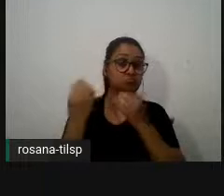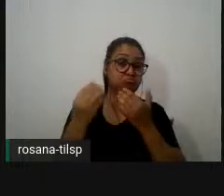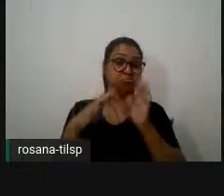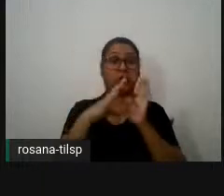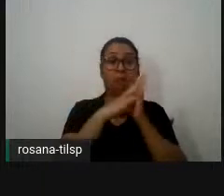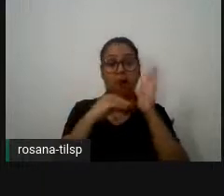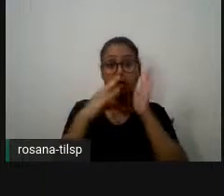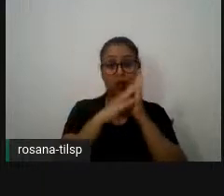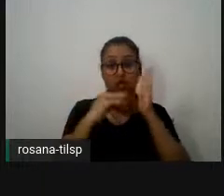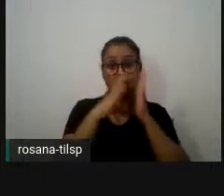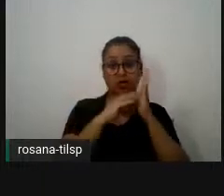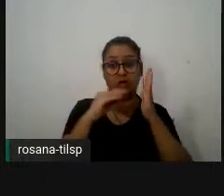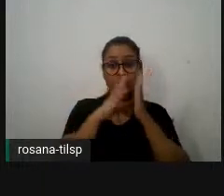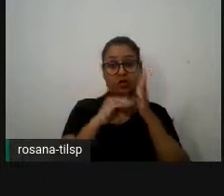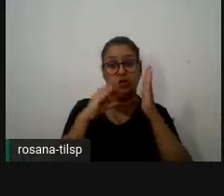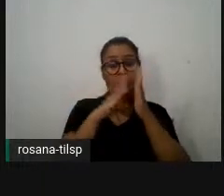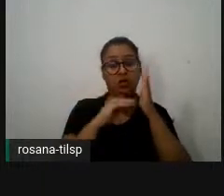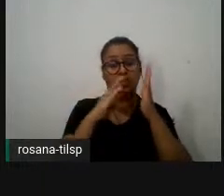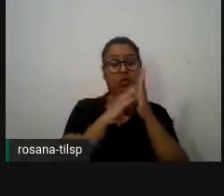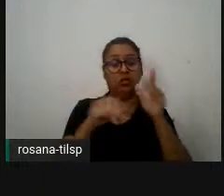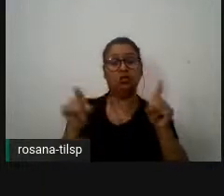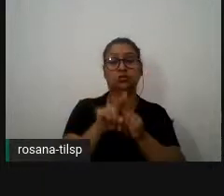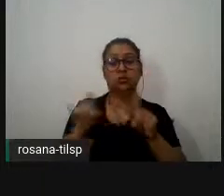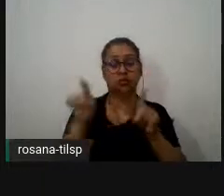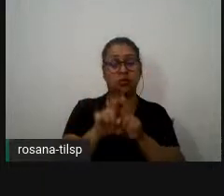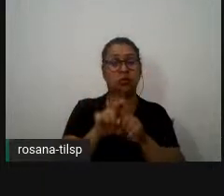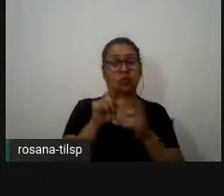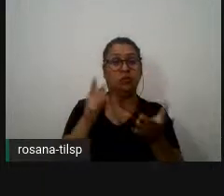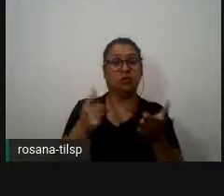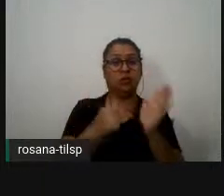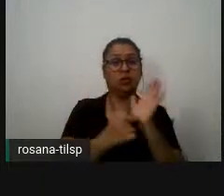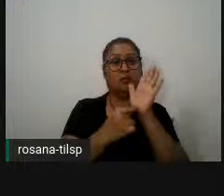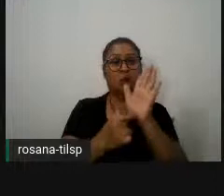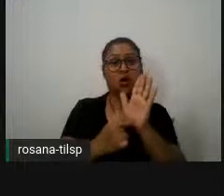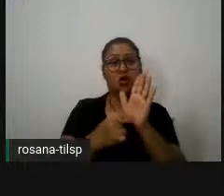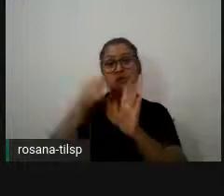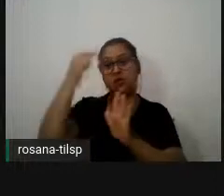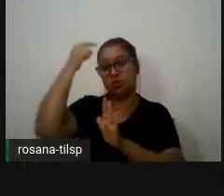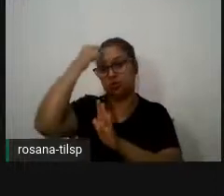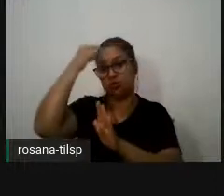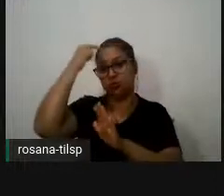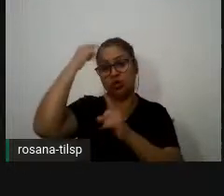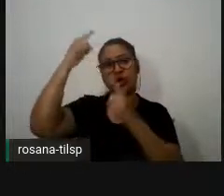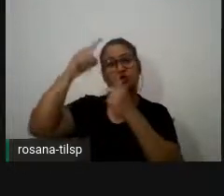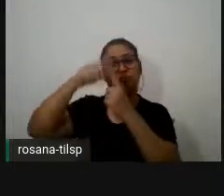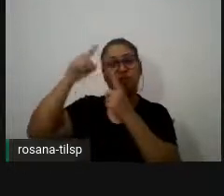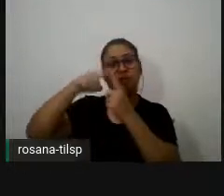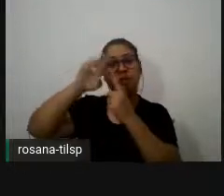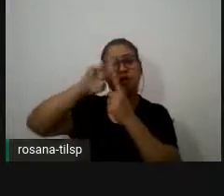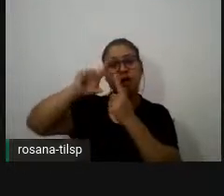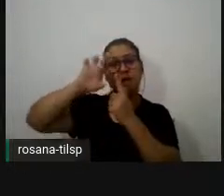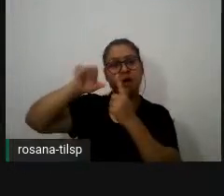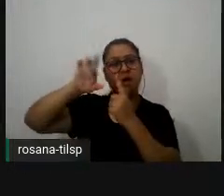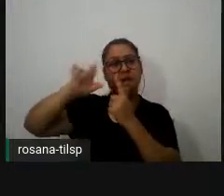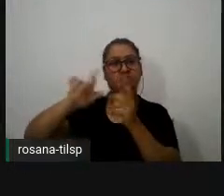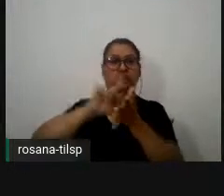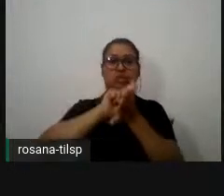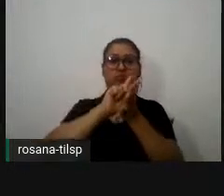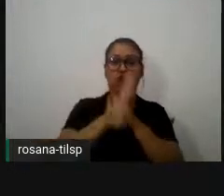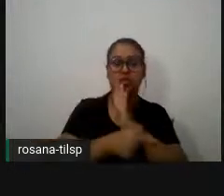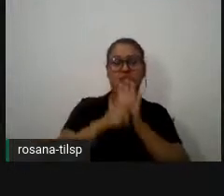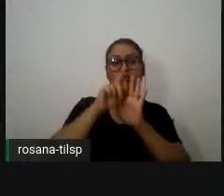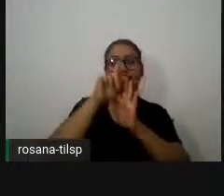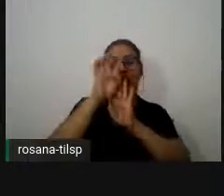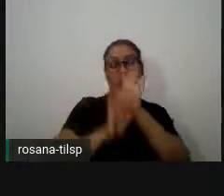ou por formatações estabilizadas cultural socialmente que chamamos de géneros de texto